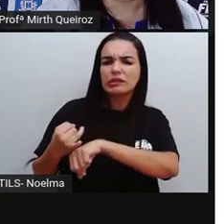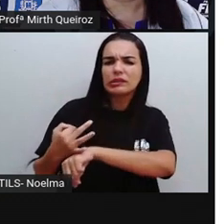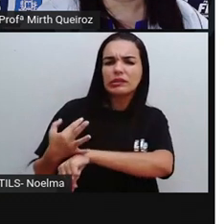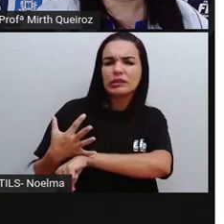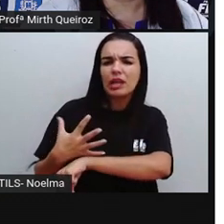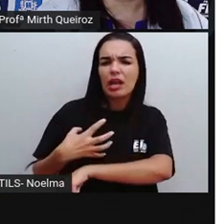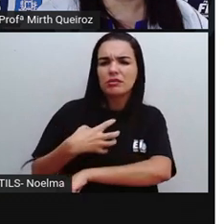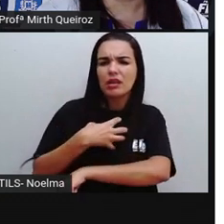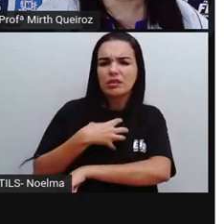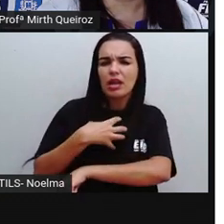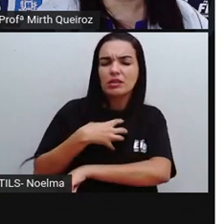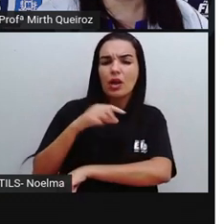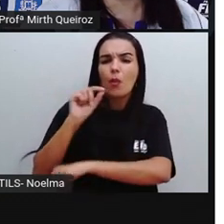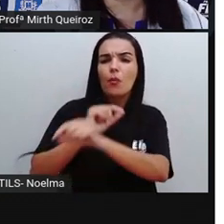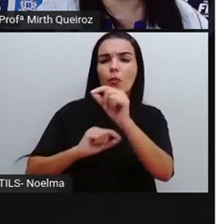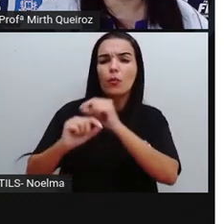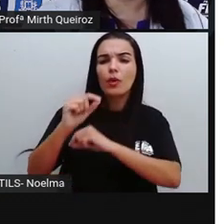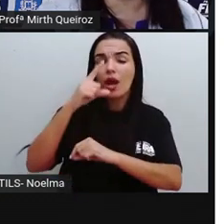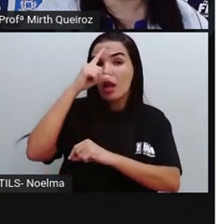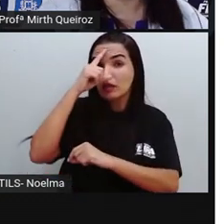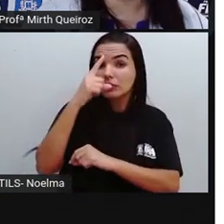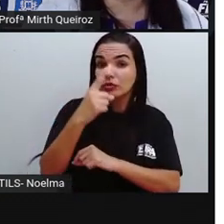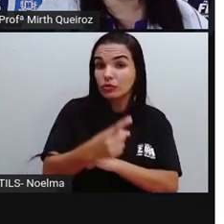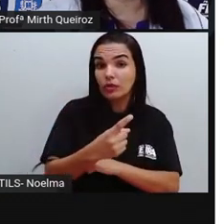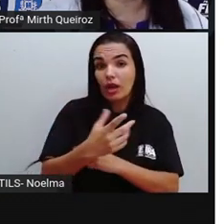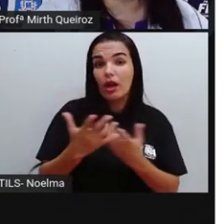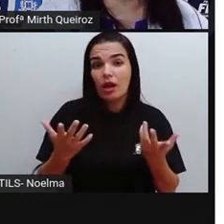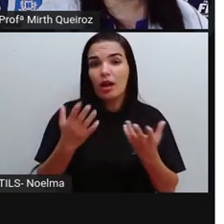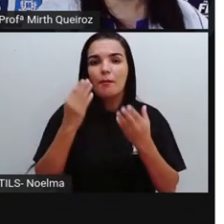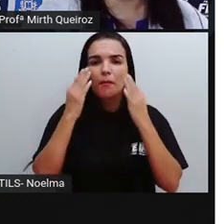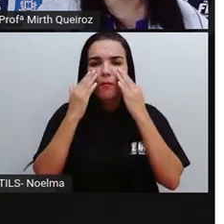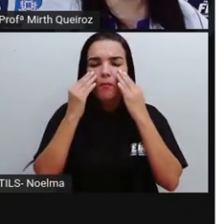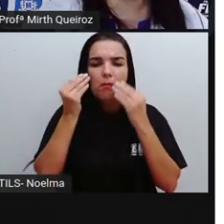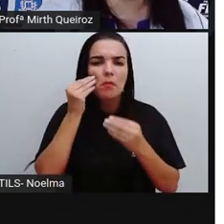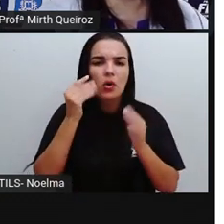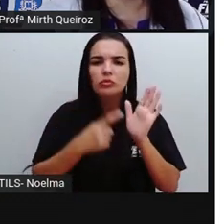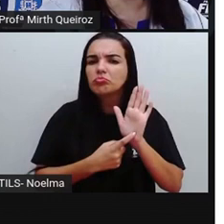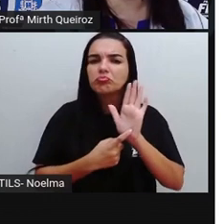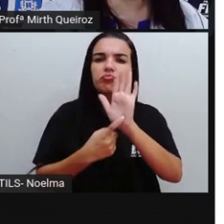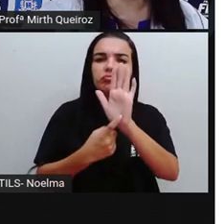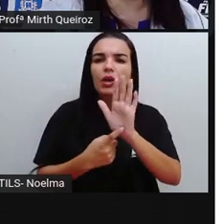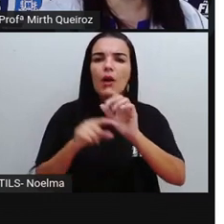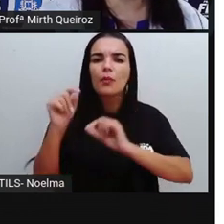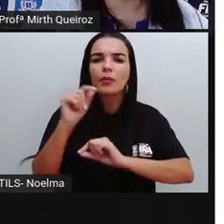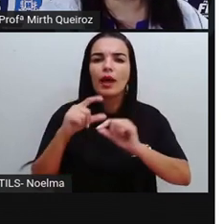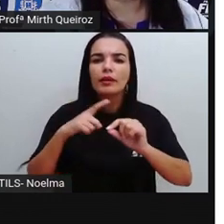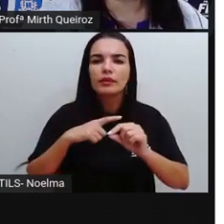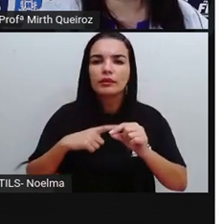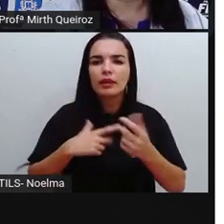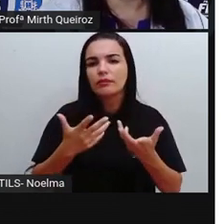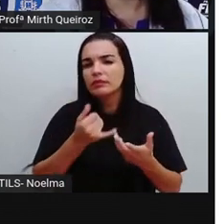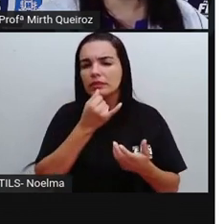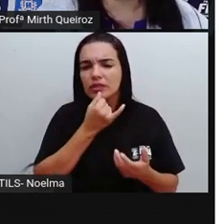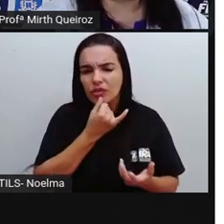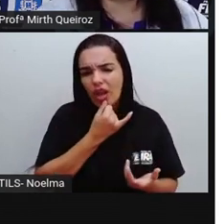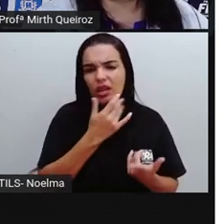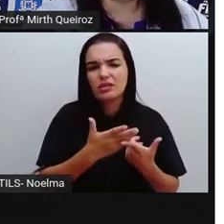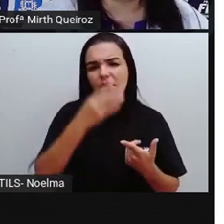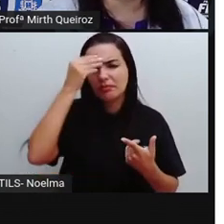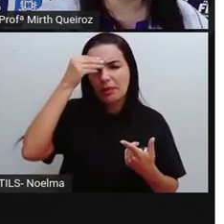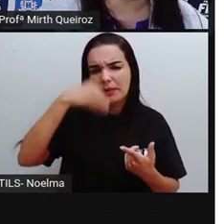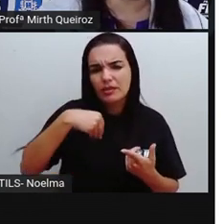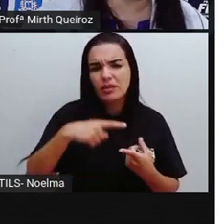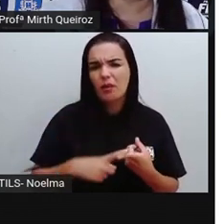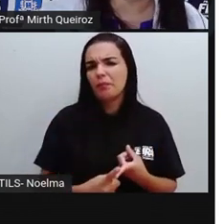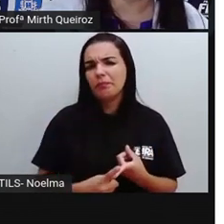nos dá, né, essa indicação. E, neste caso, ele vai transmitir abatimento, tristeza,